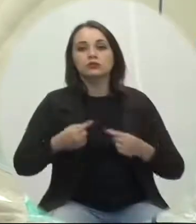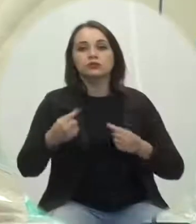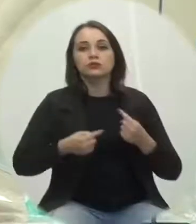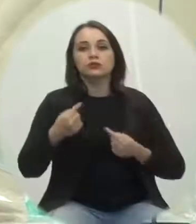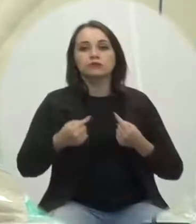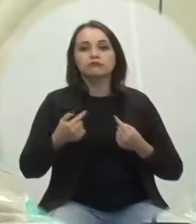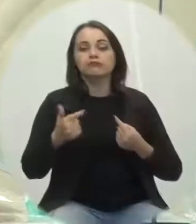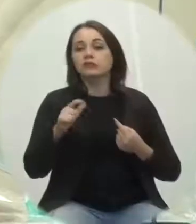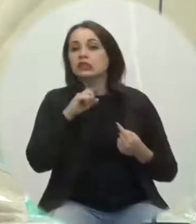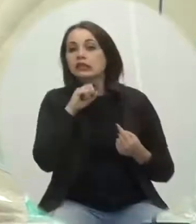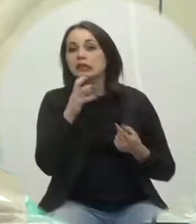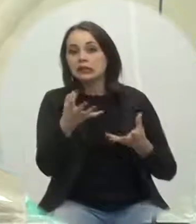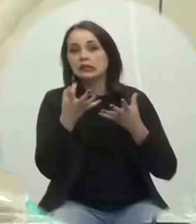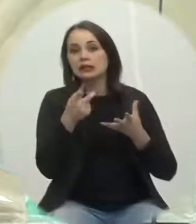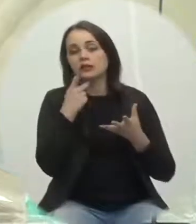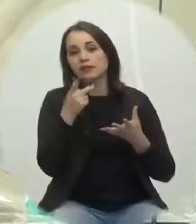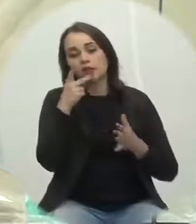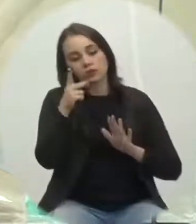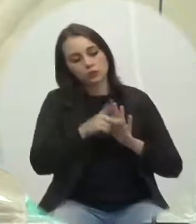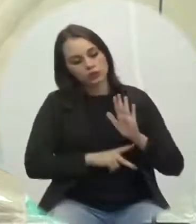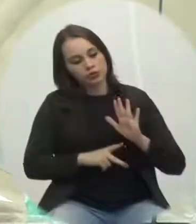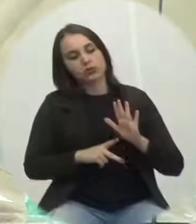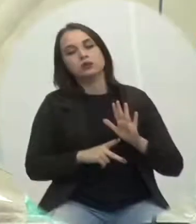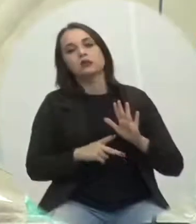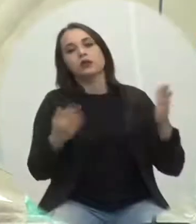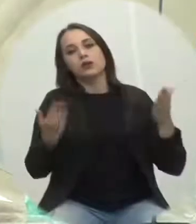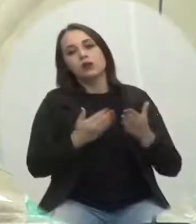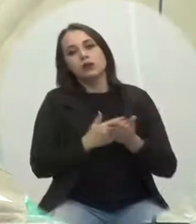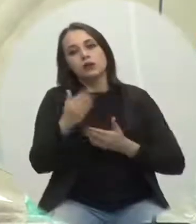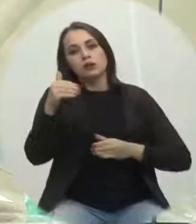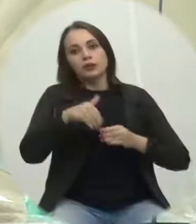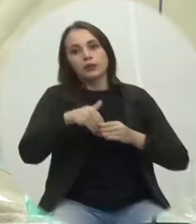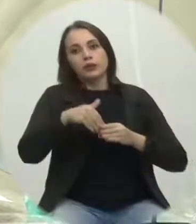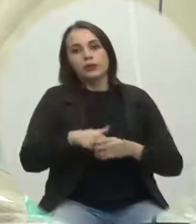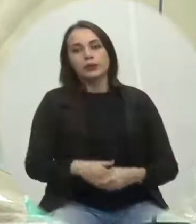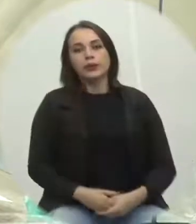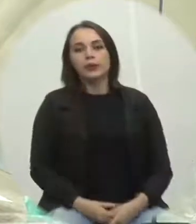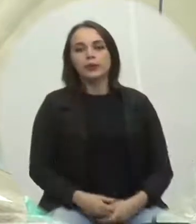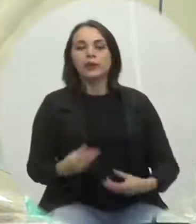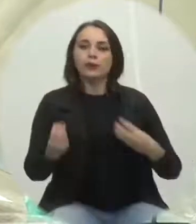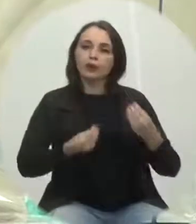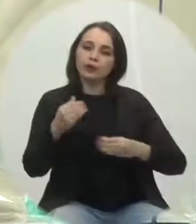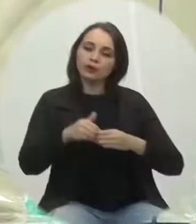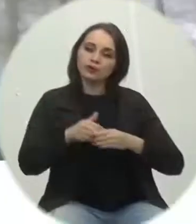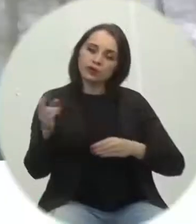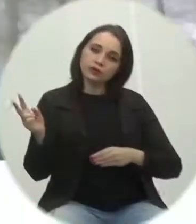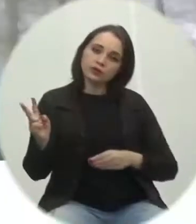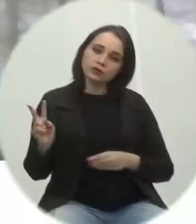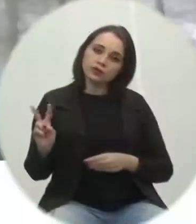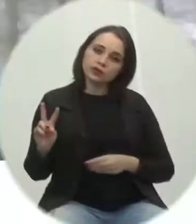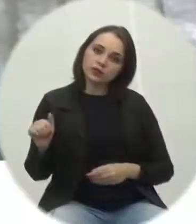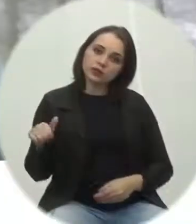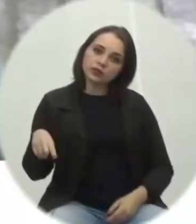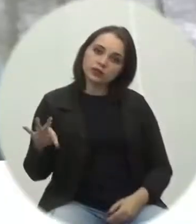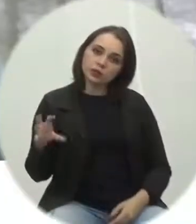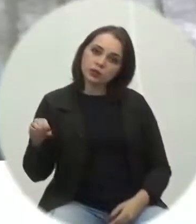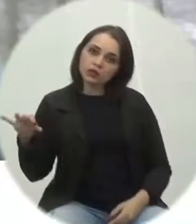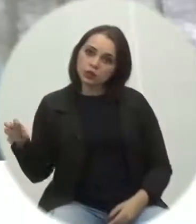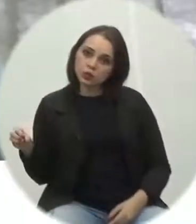Não havendo quem queira discutir, o projeto está em votação. Como vota o vereador Antônio Manuel?